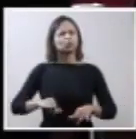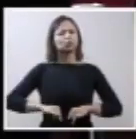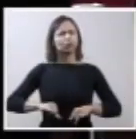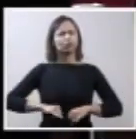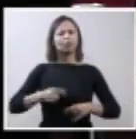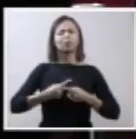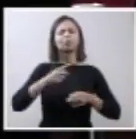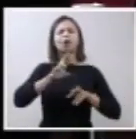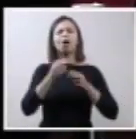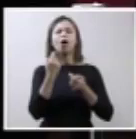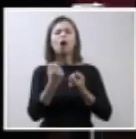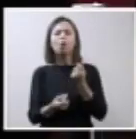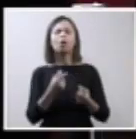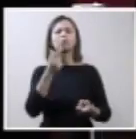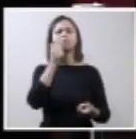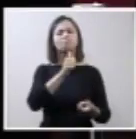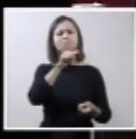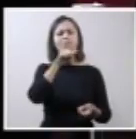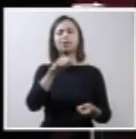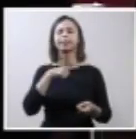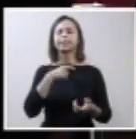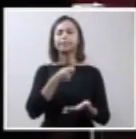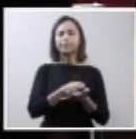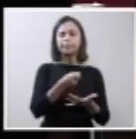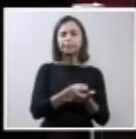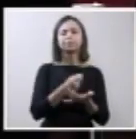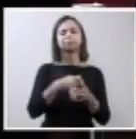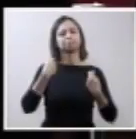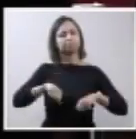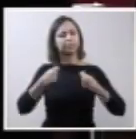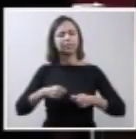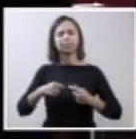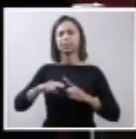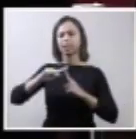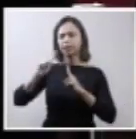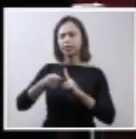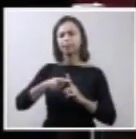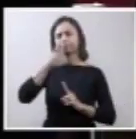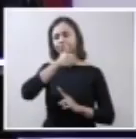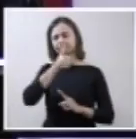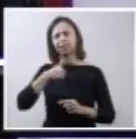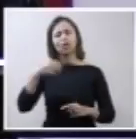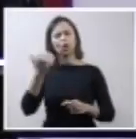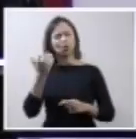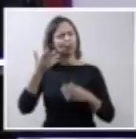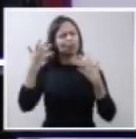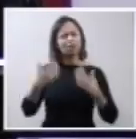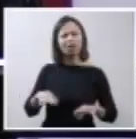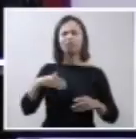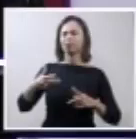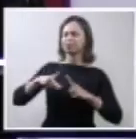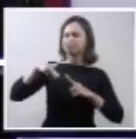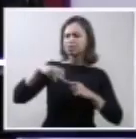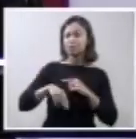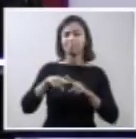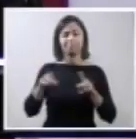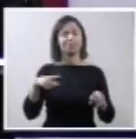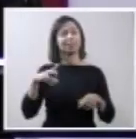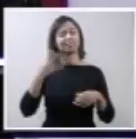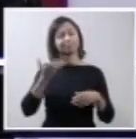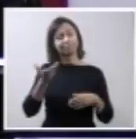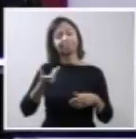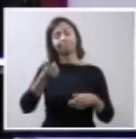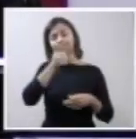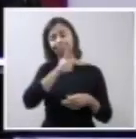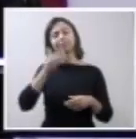em que mães são obrigadas a levar sua gestação a termo, mesmo sabendo que o feto não sobreviverá